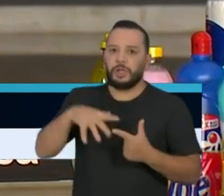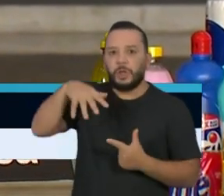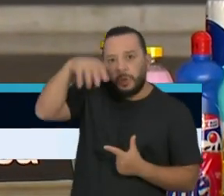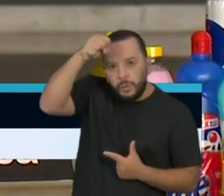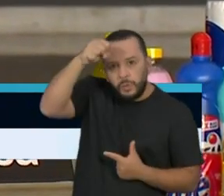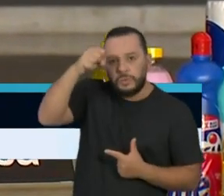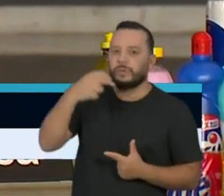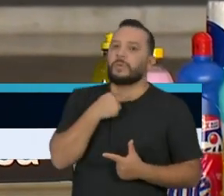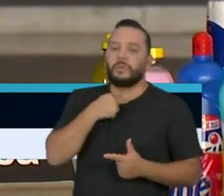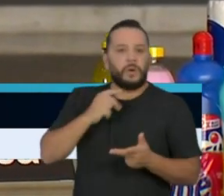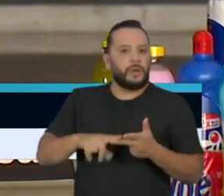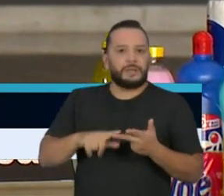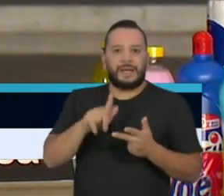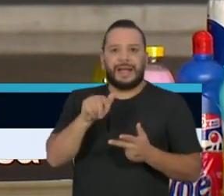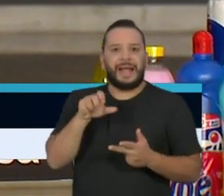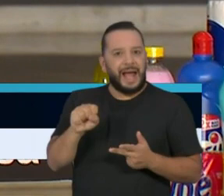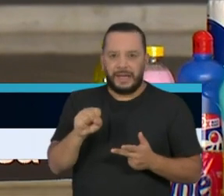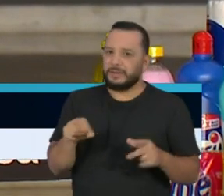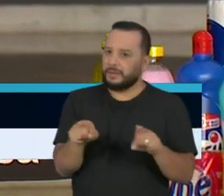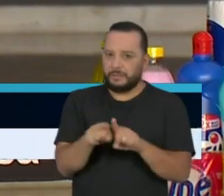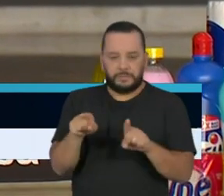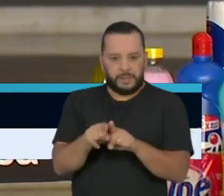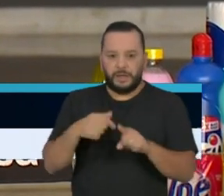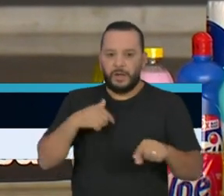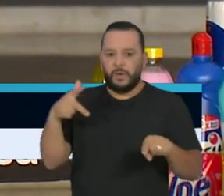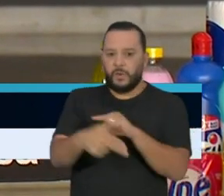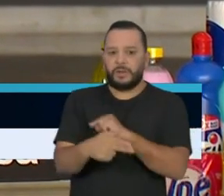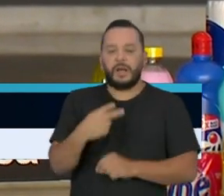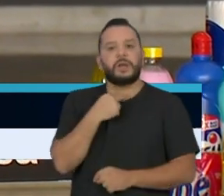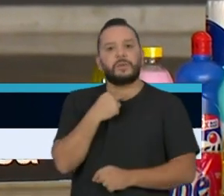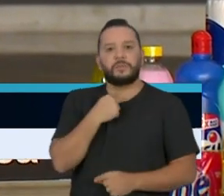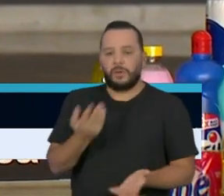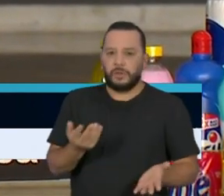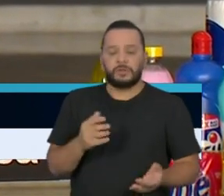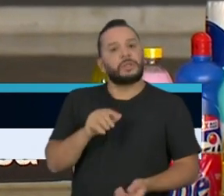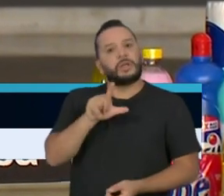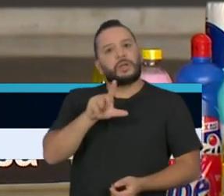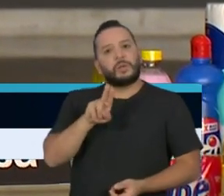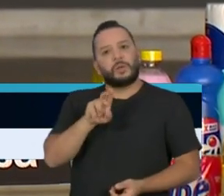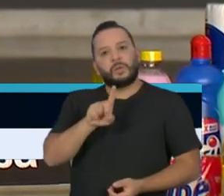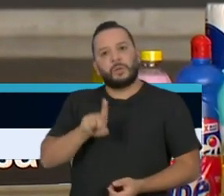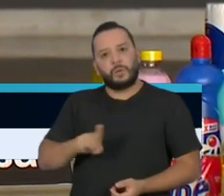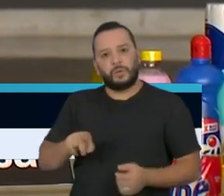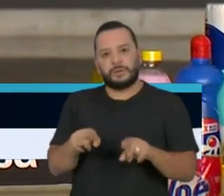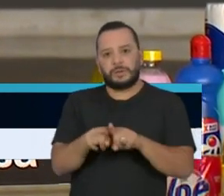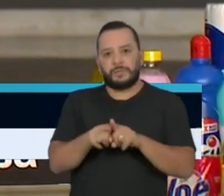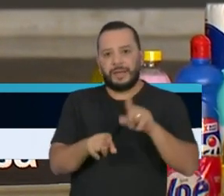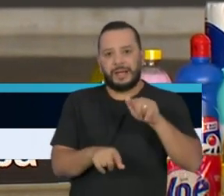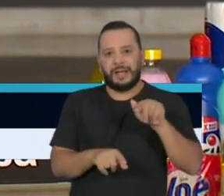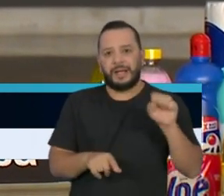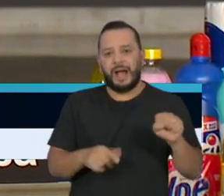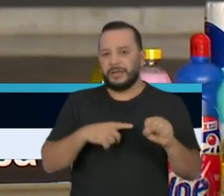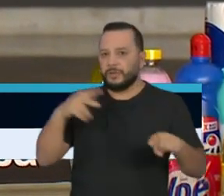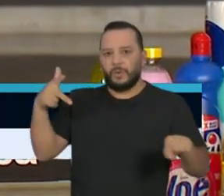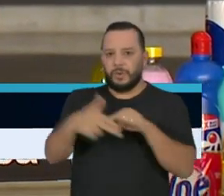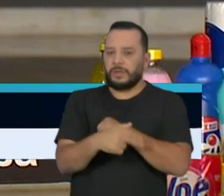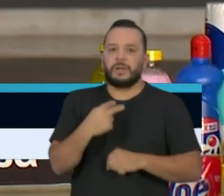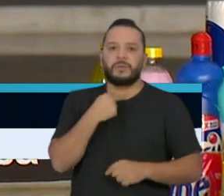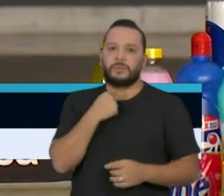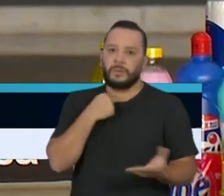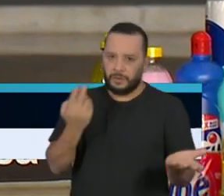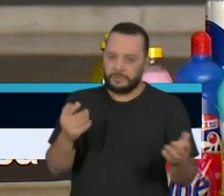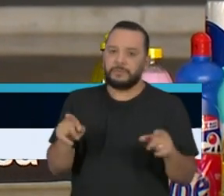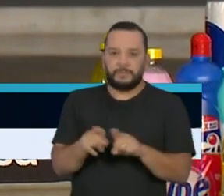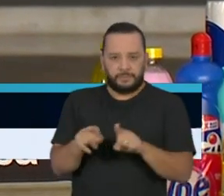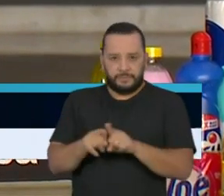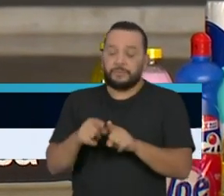Ficam suspensos os cortes de luz e de gás, um controle mais acirrado nos valores de